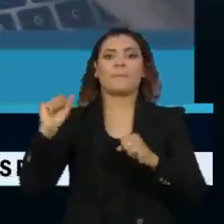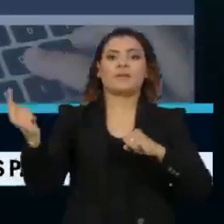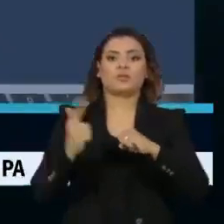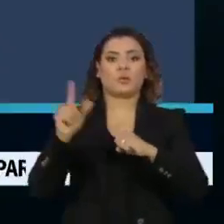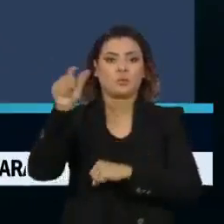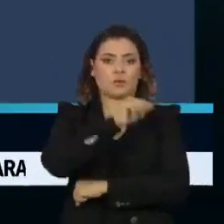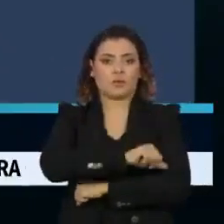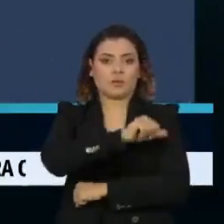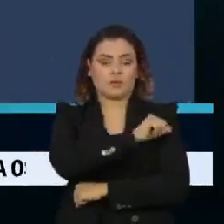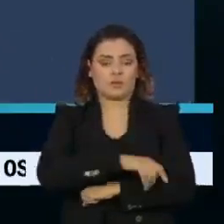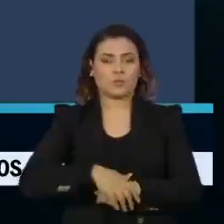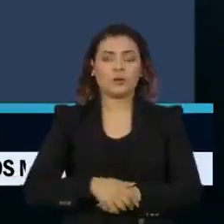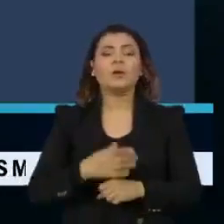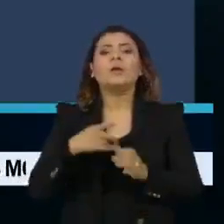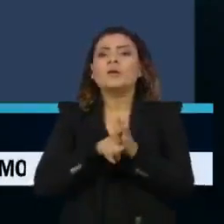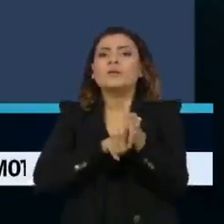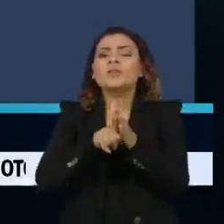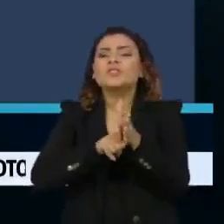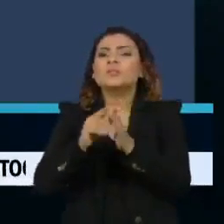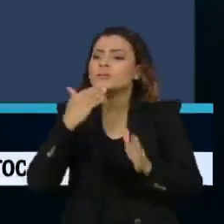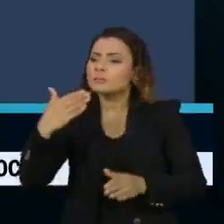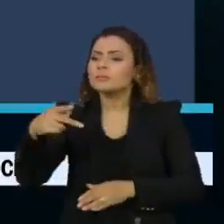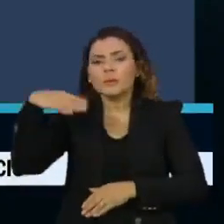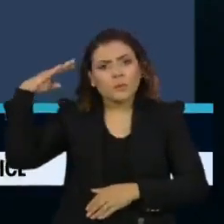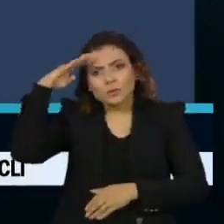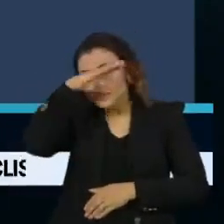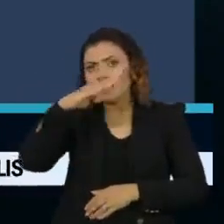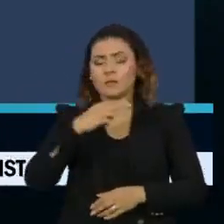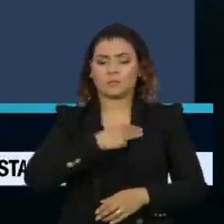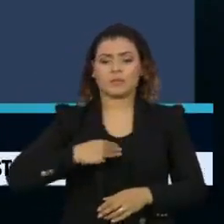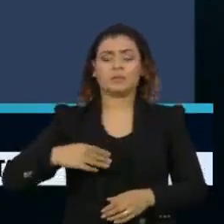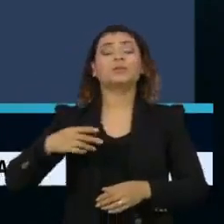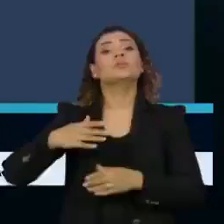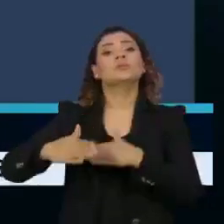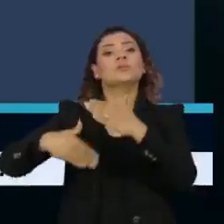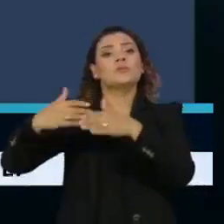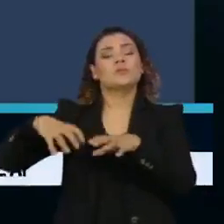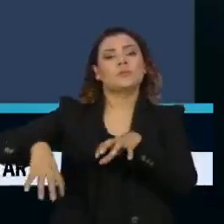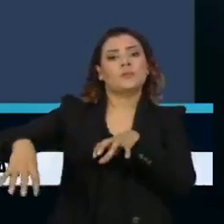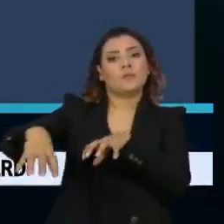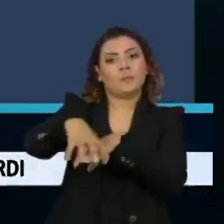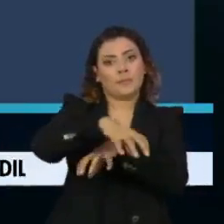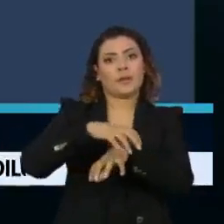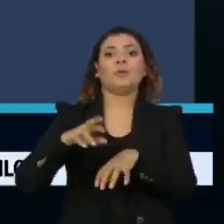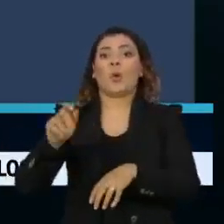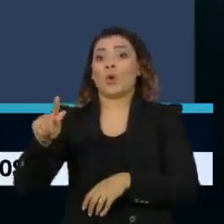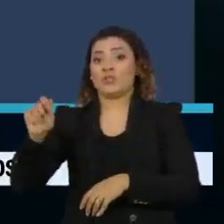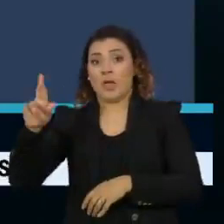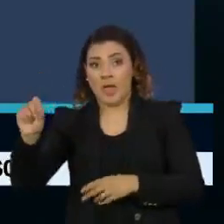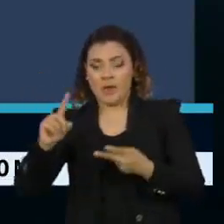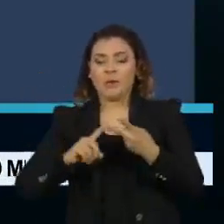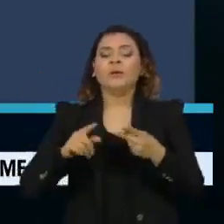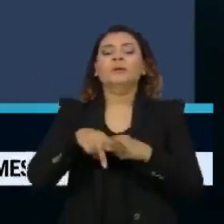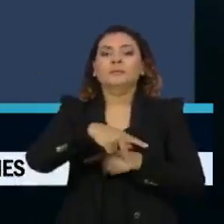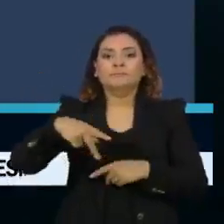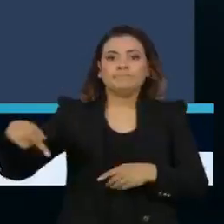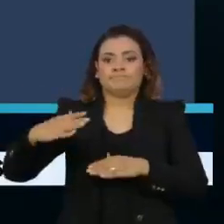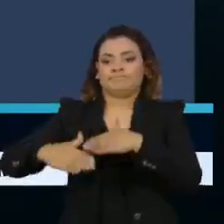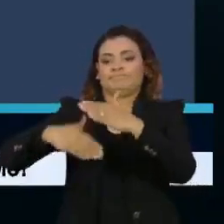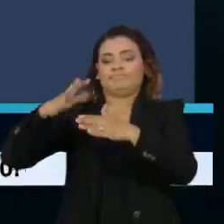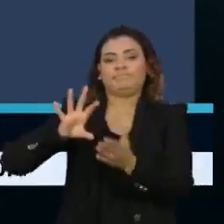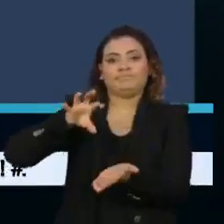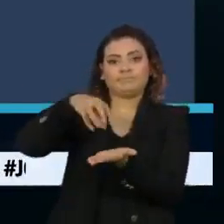que se investigue o presidente Jair Bolsonaro, o ministro do Desenvolvimento Regional, Rogério Marinho, e o presidente da Companhia de